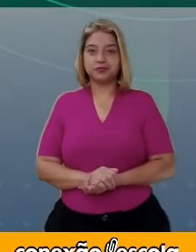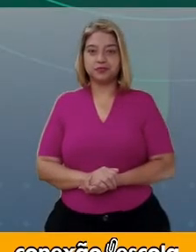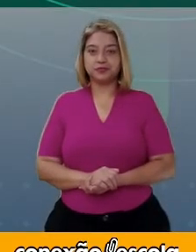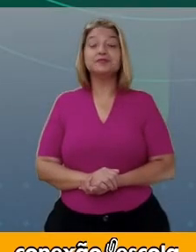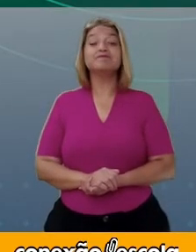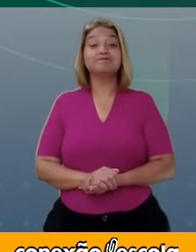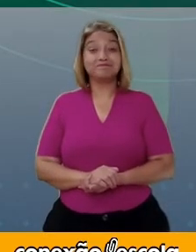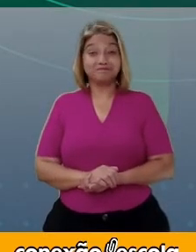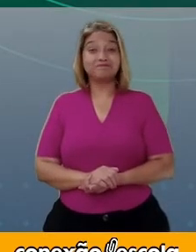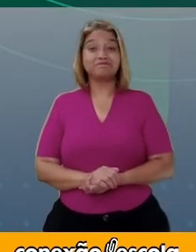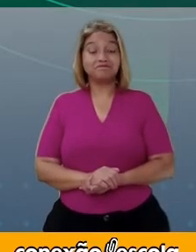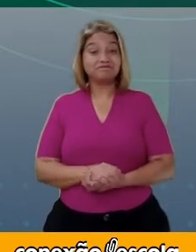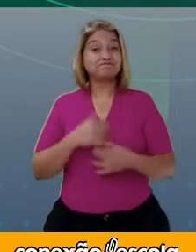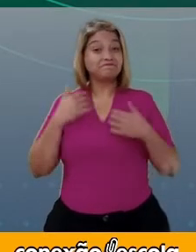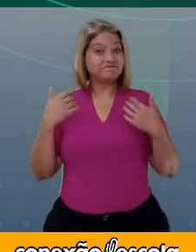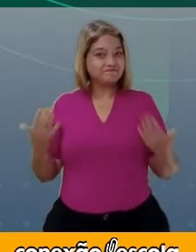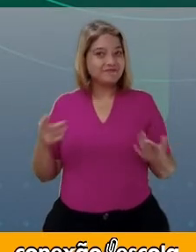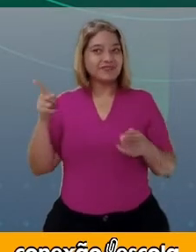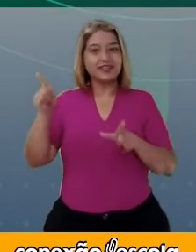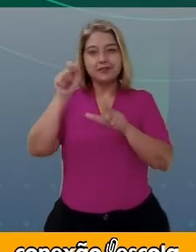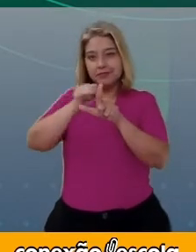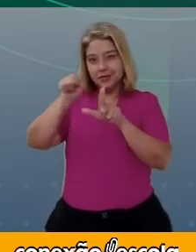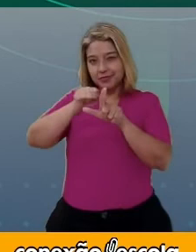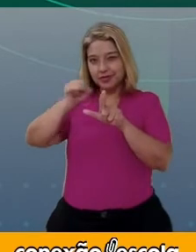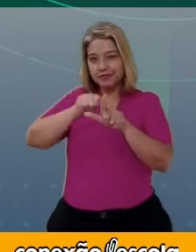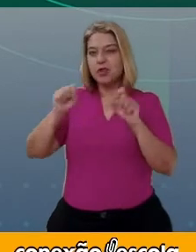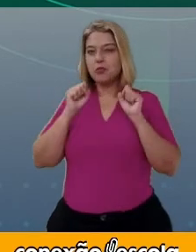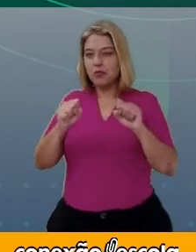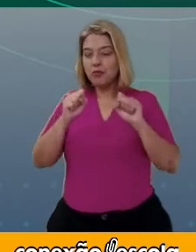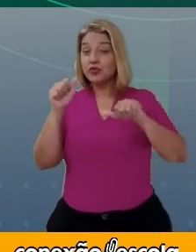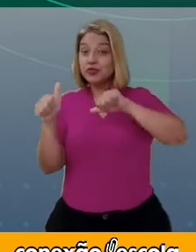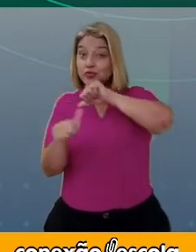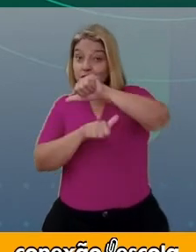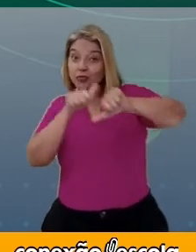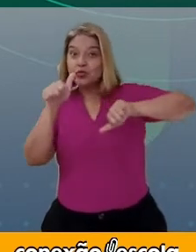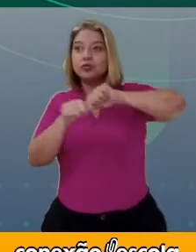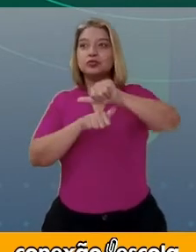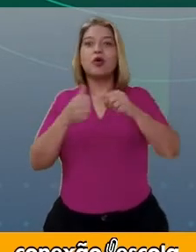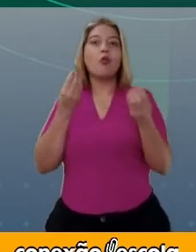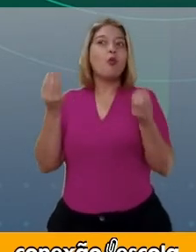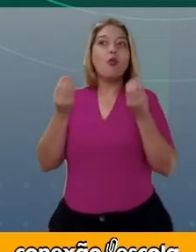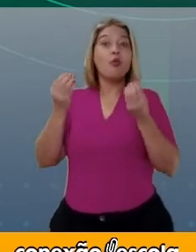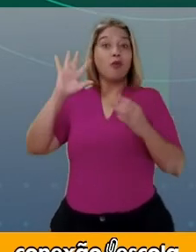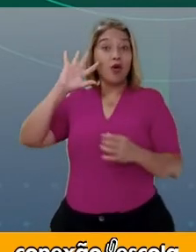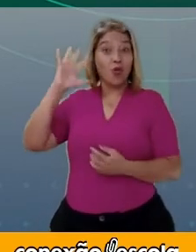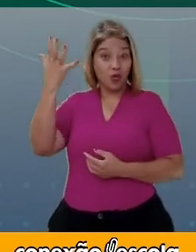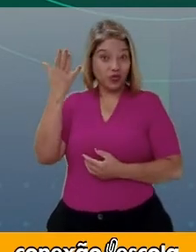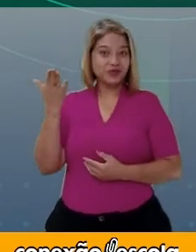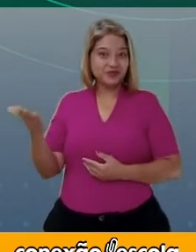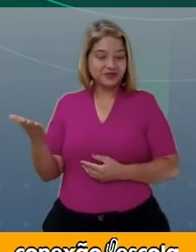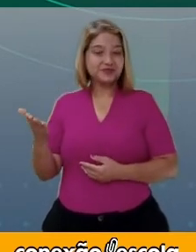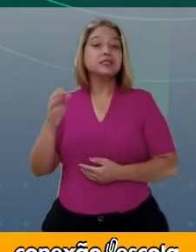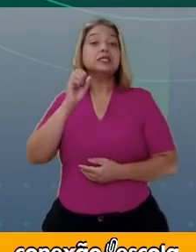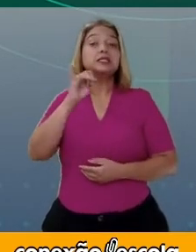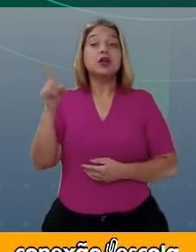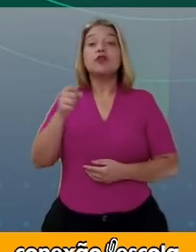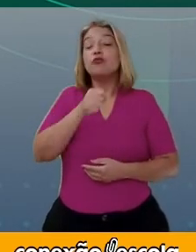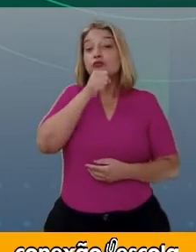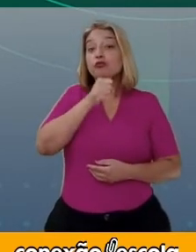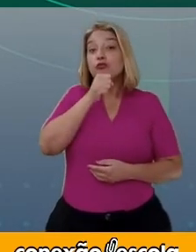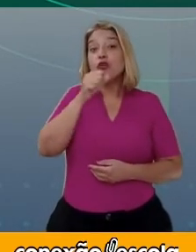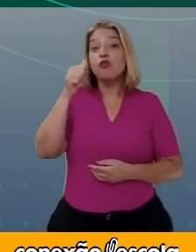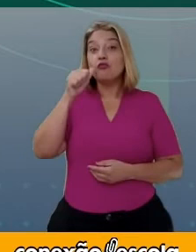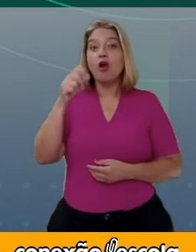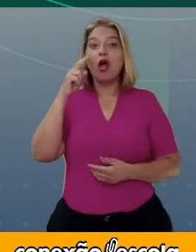E aí? Acho que um bilhete poderia mudar a situação. Quem sabe a vovó